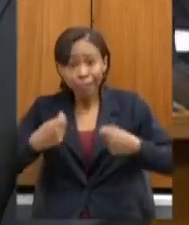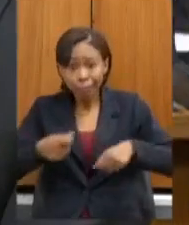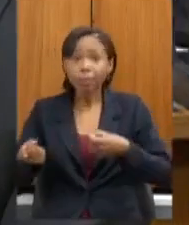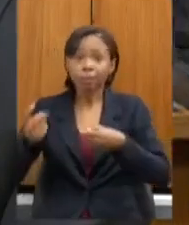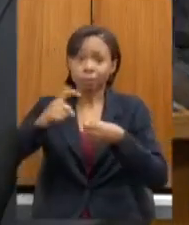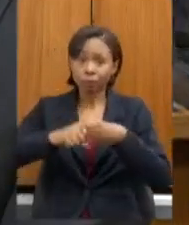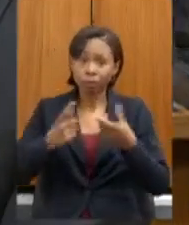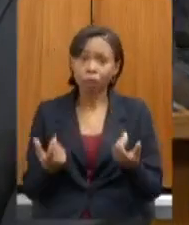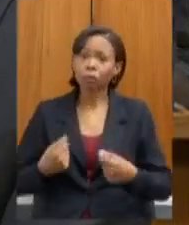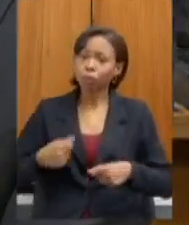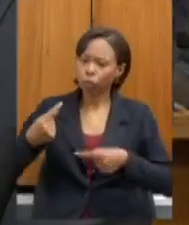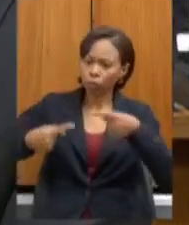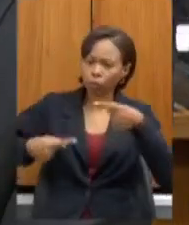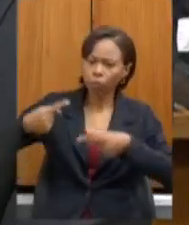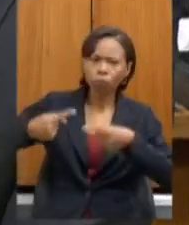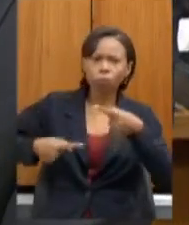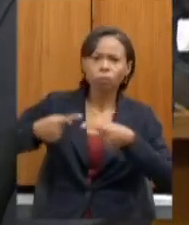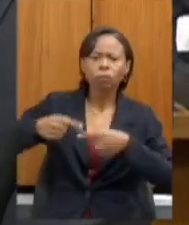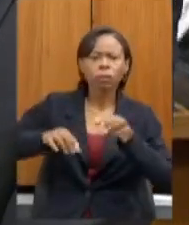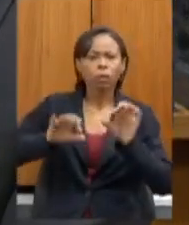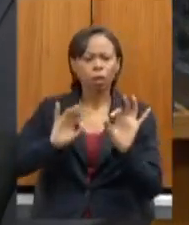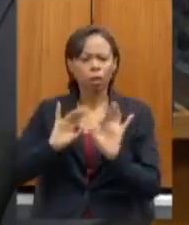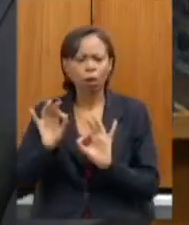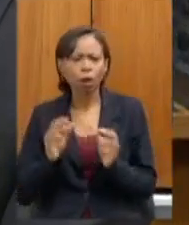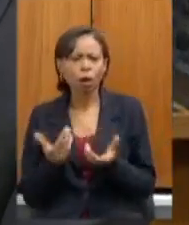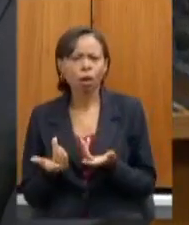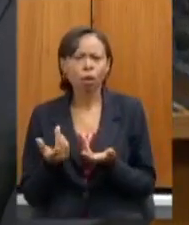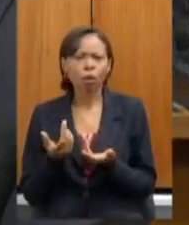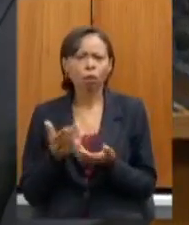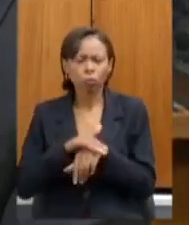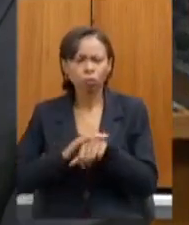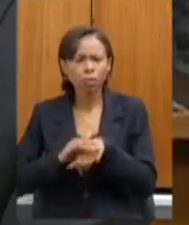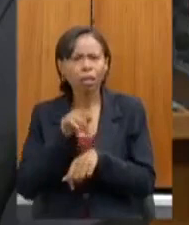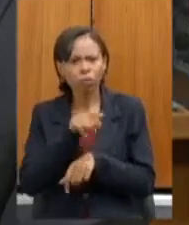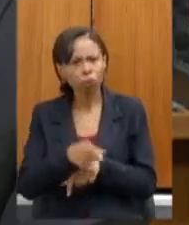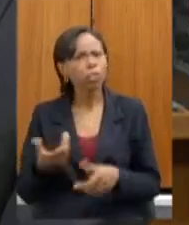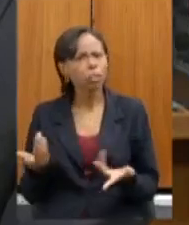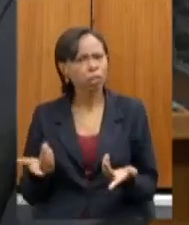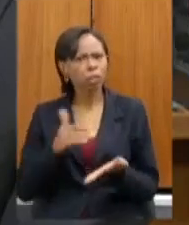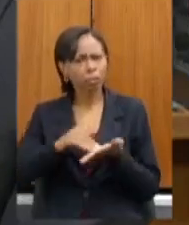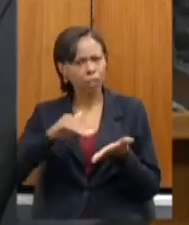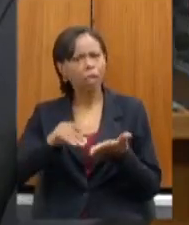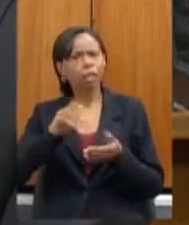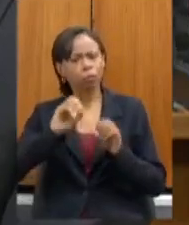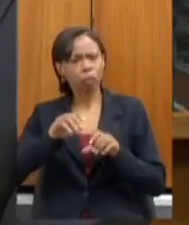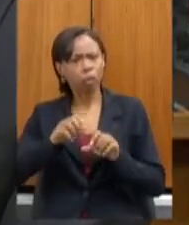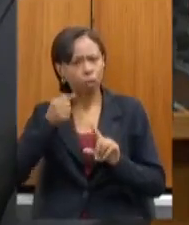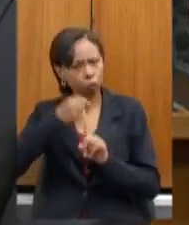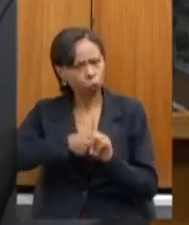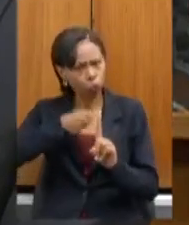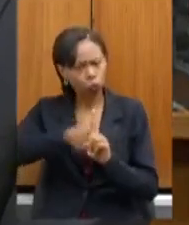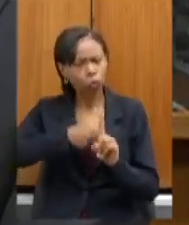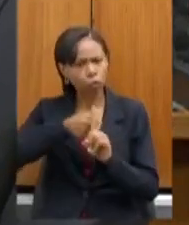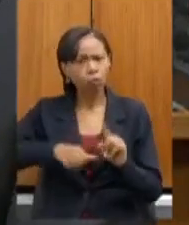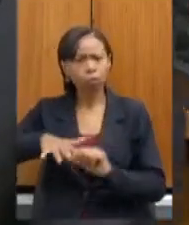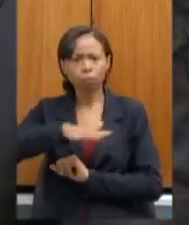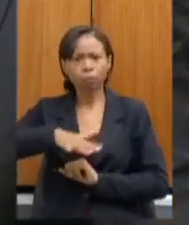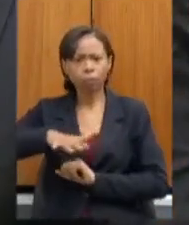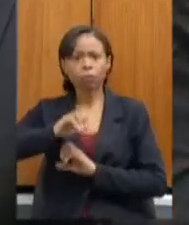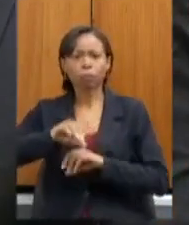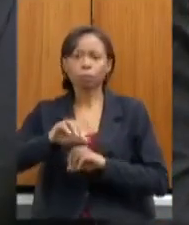tem que se comportar realmente como uma secretária de educação e lutar pela educação enfim